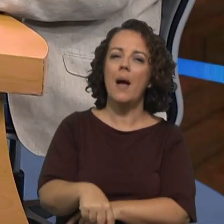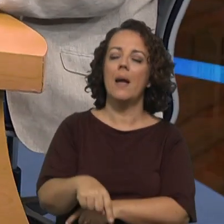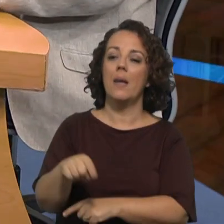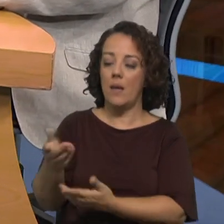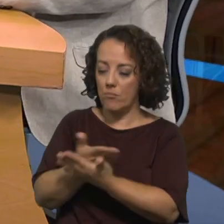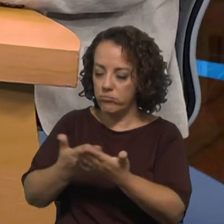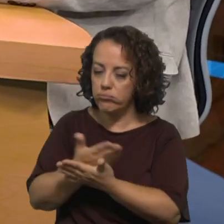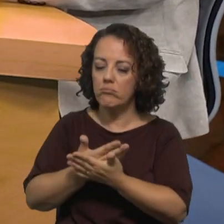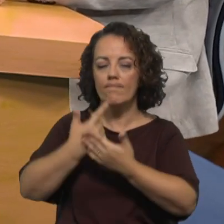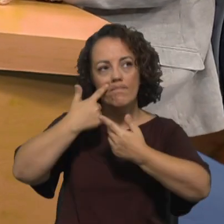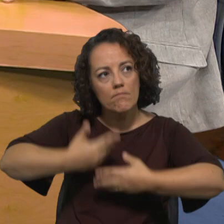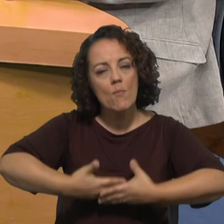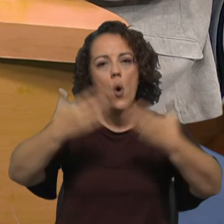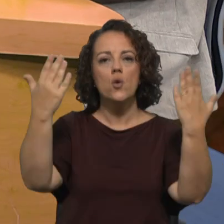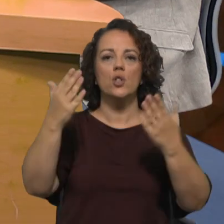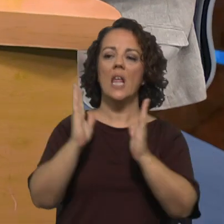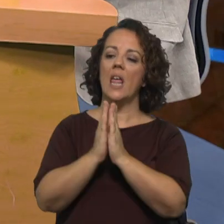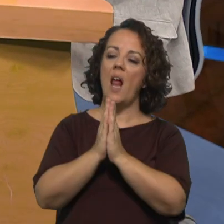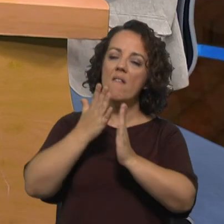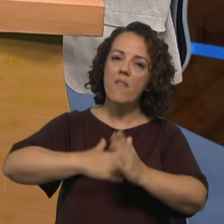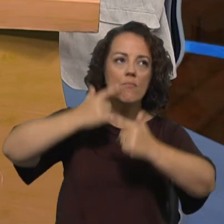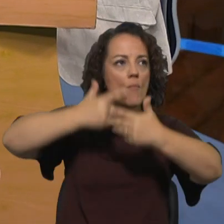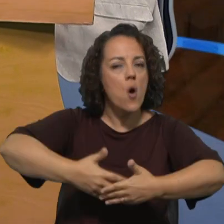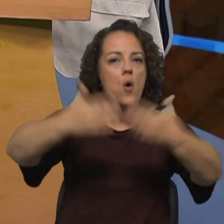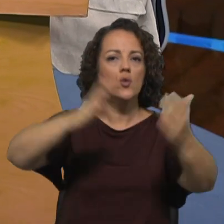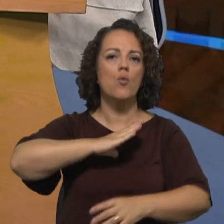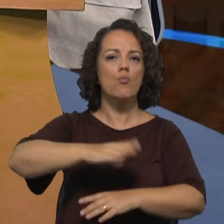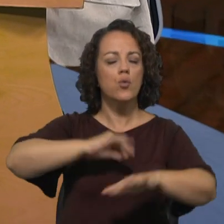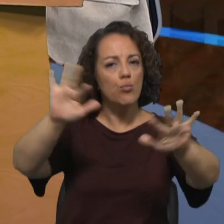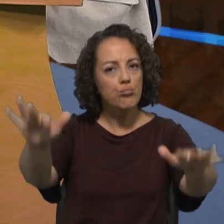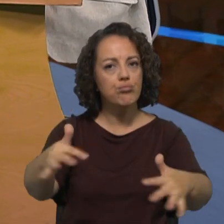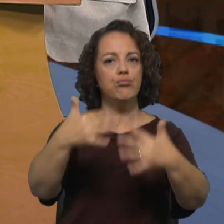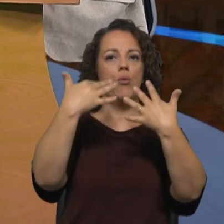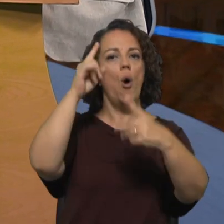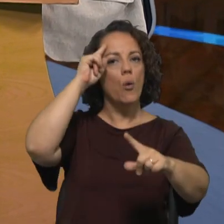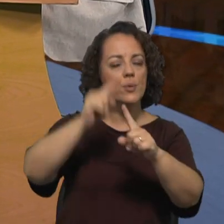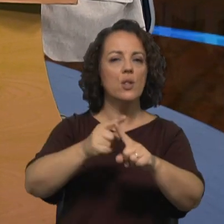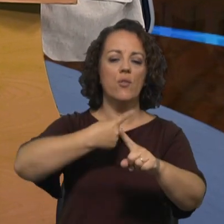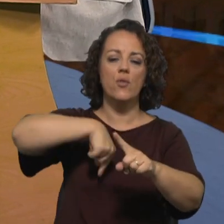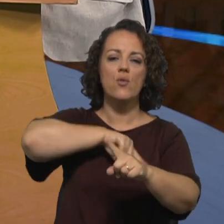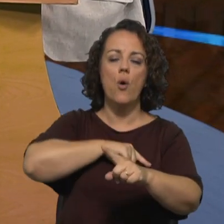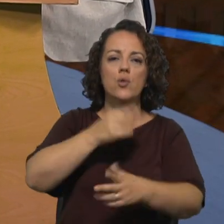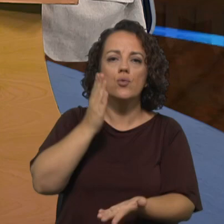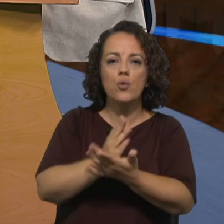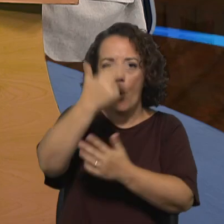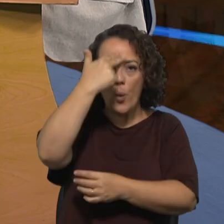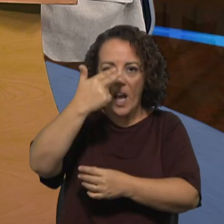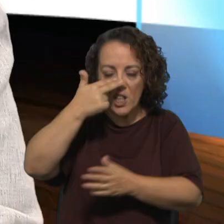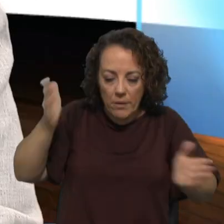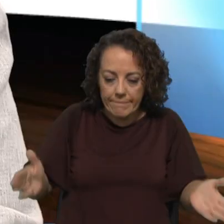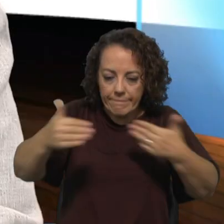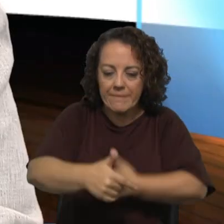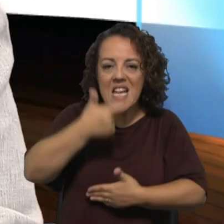de uma igreja que se projeta para o mundo e que o tenta transformar e que não apenas está fechada num castelo ou numas muralhas,